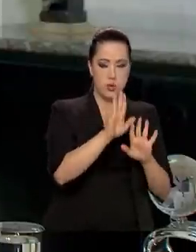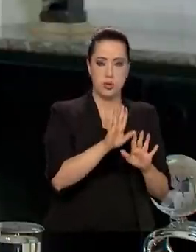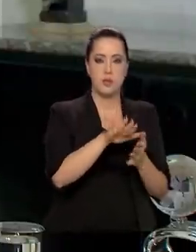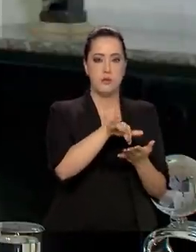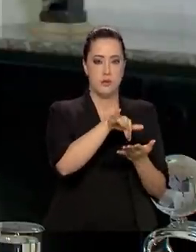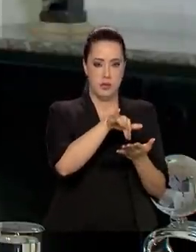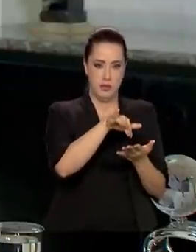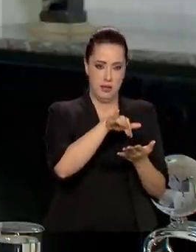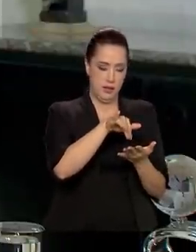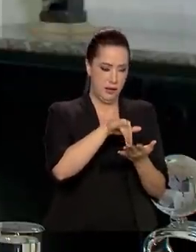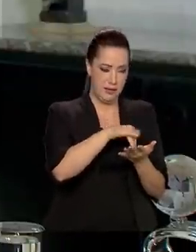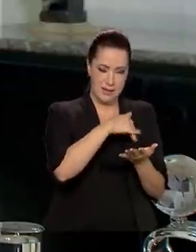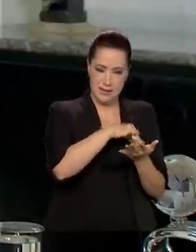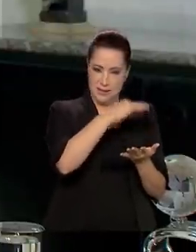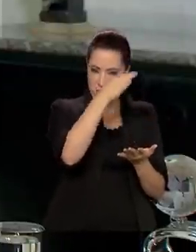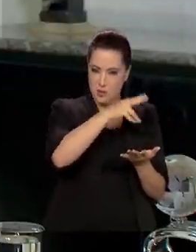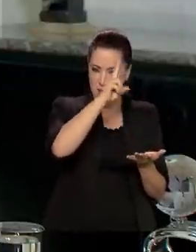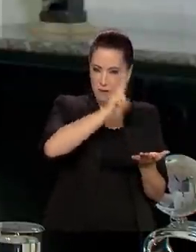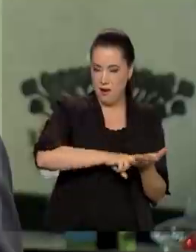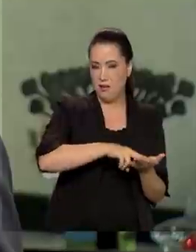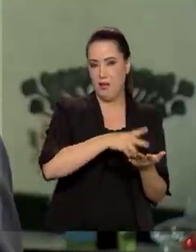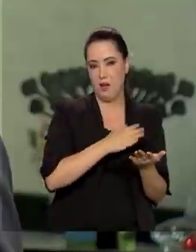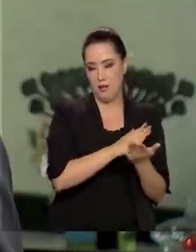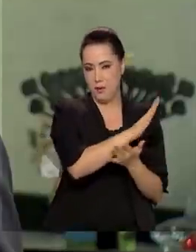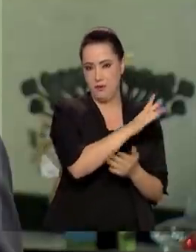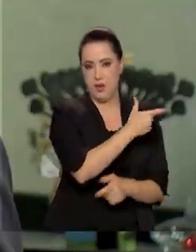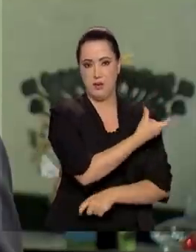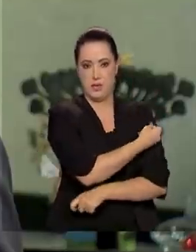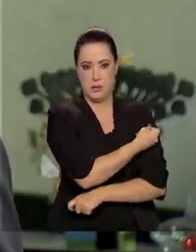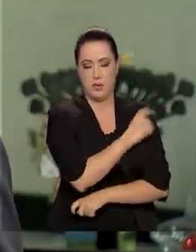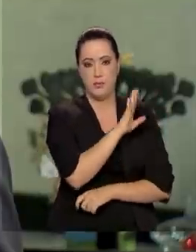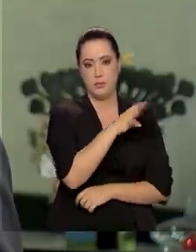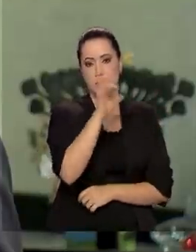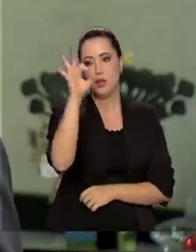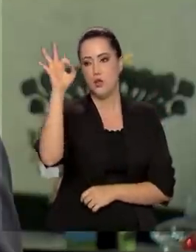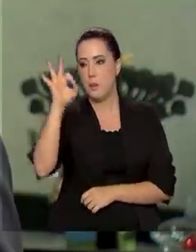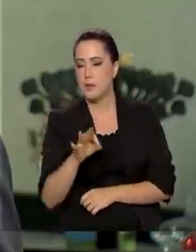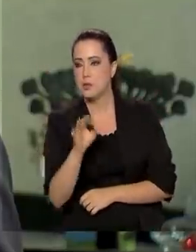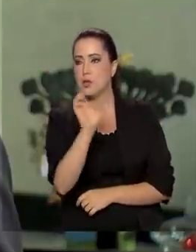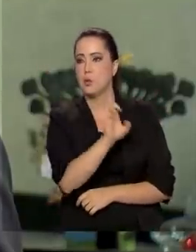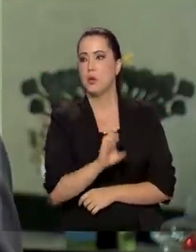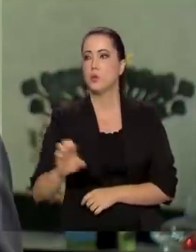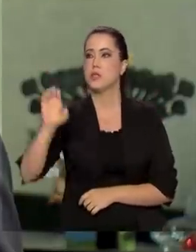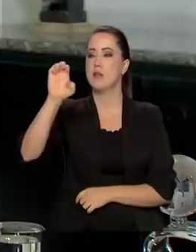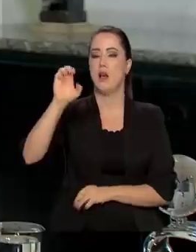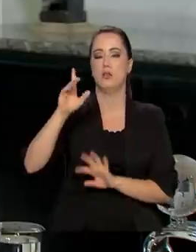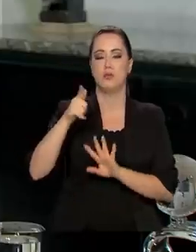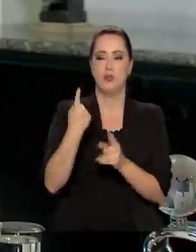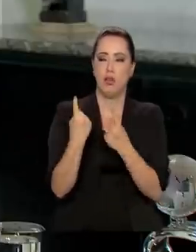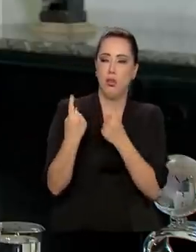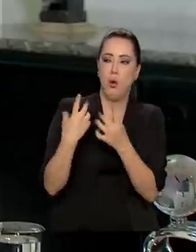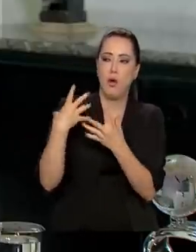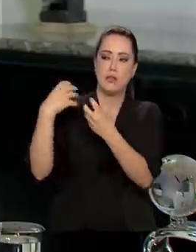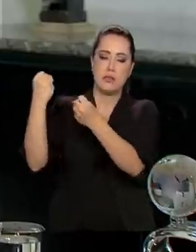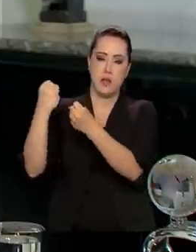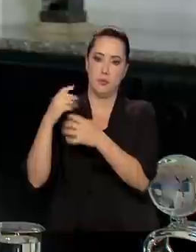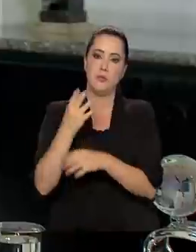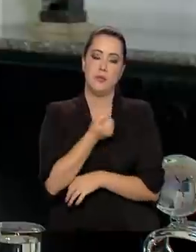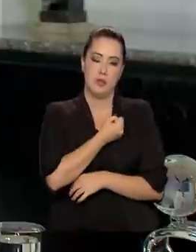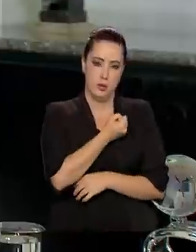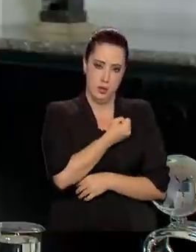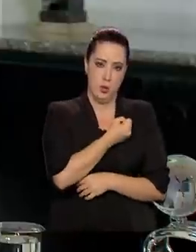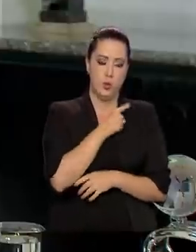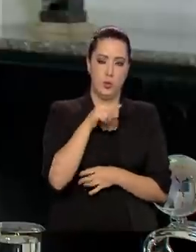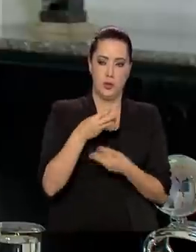vacinação em massa. Define-se, já está definido os percentuais por Estados, no plano macro. Aquele número vai ser